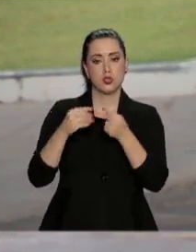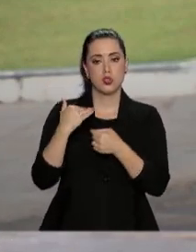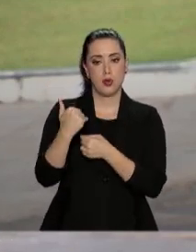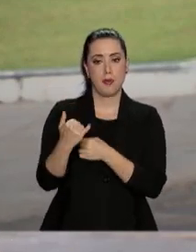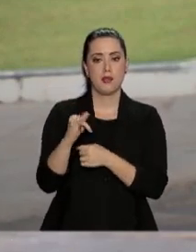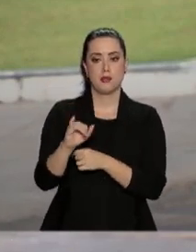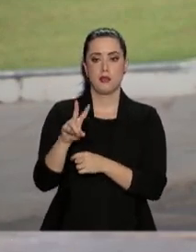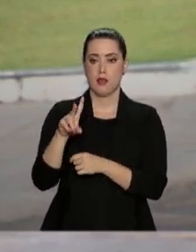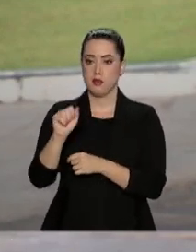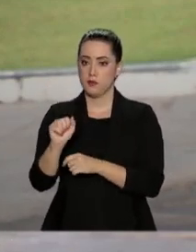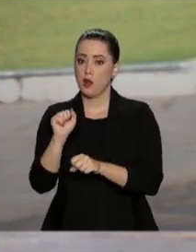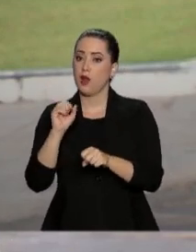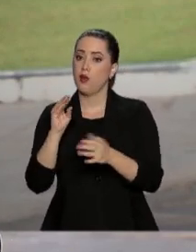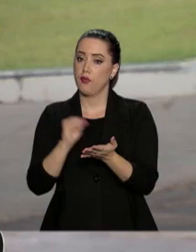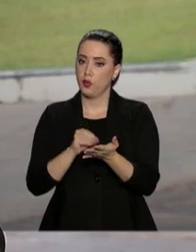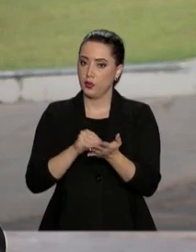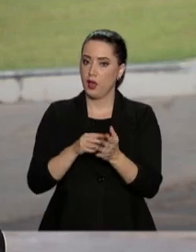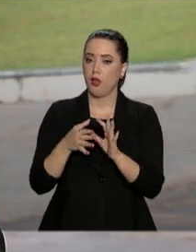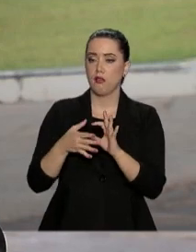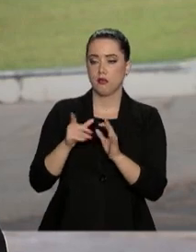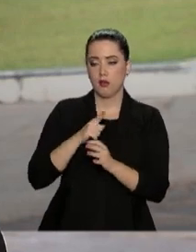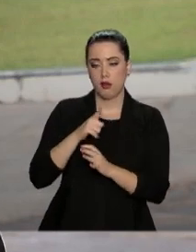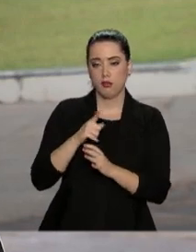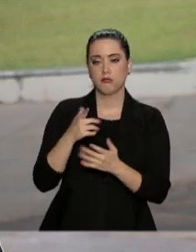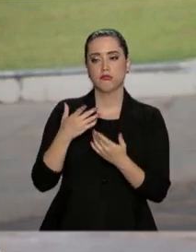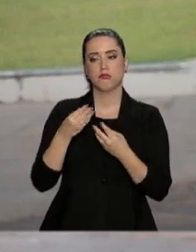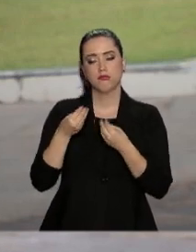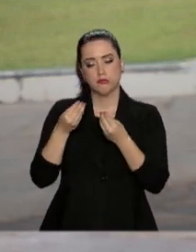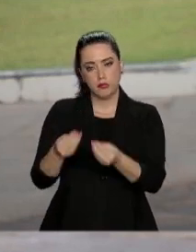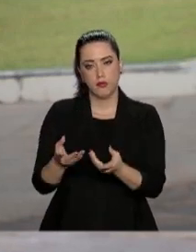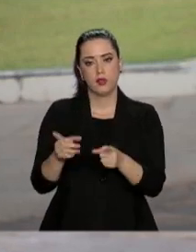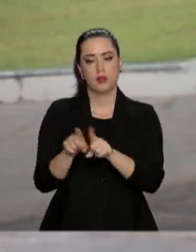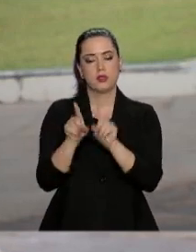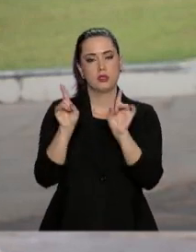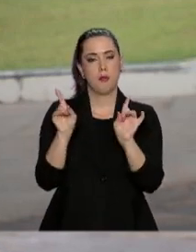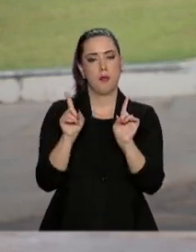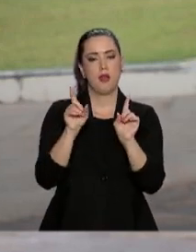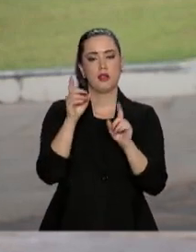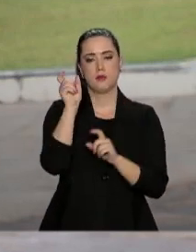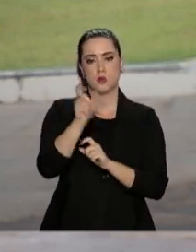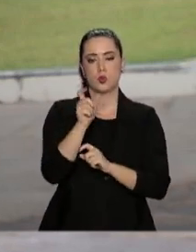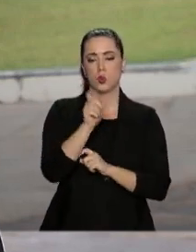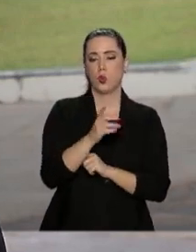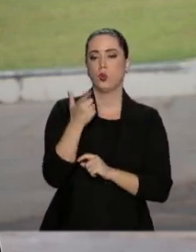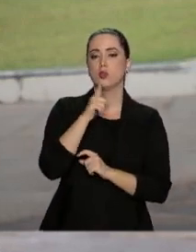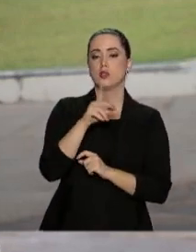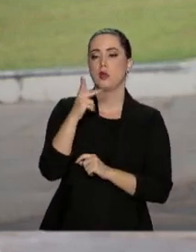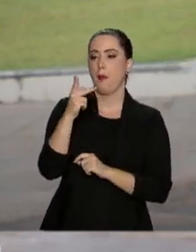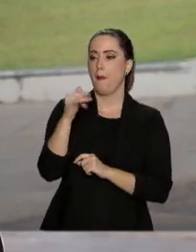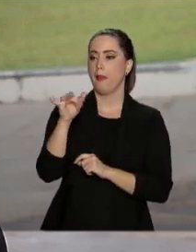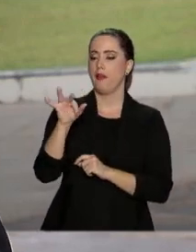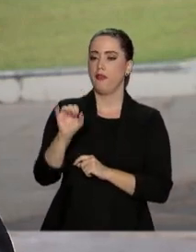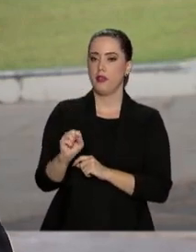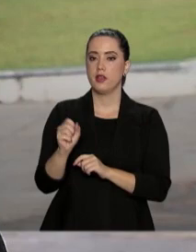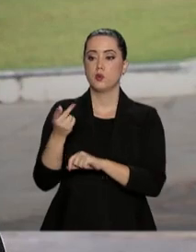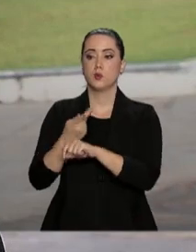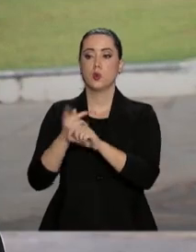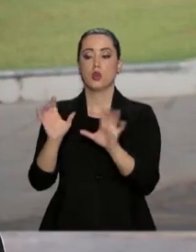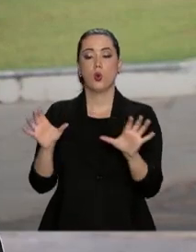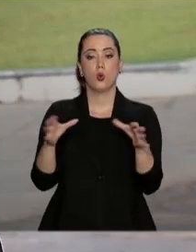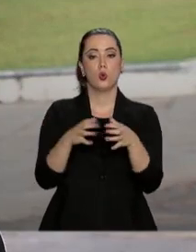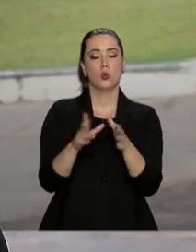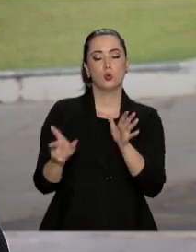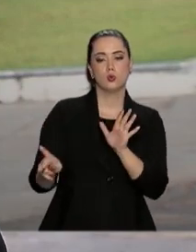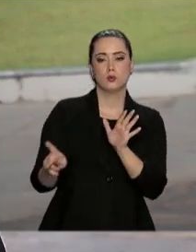as vagas não sejam preenchidas. Já para quem conseguir a vaga via P-FIES, deve procurar a Comissão